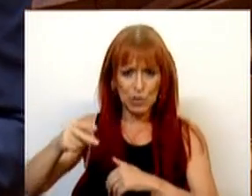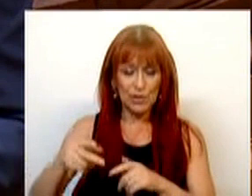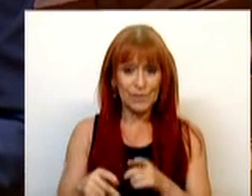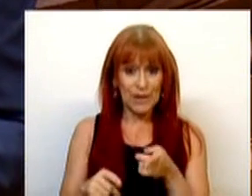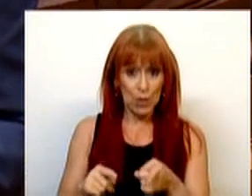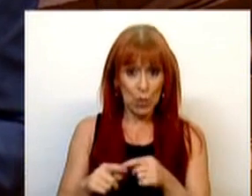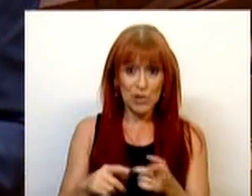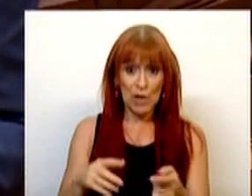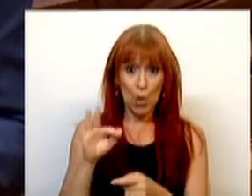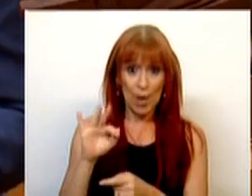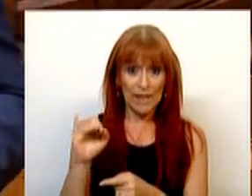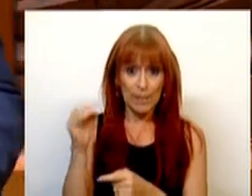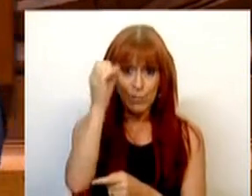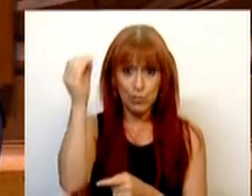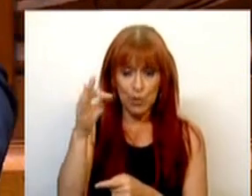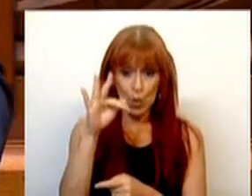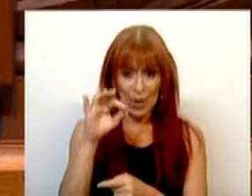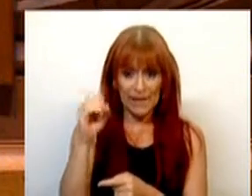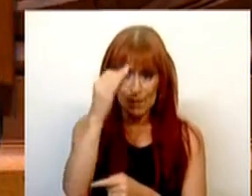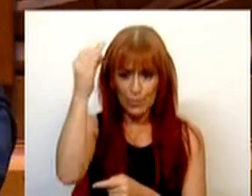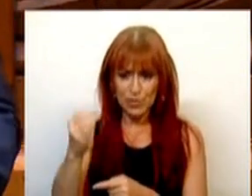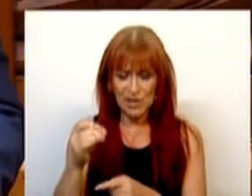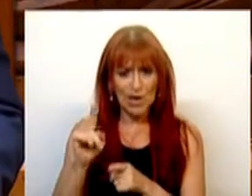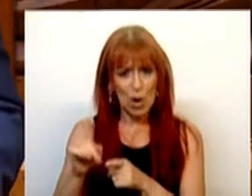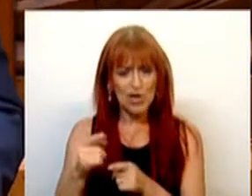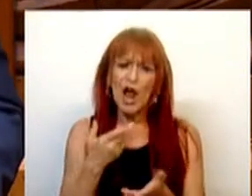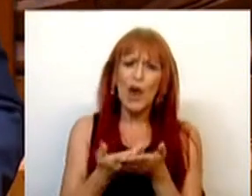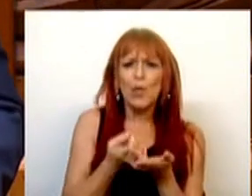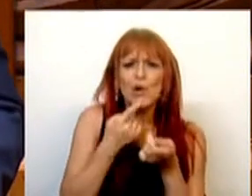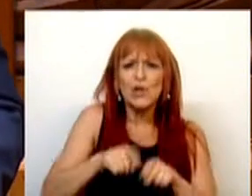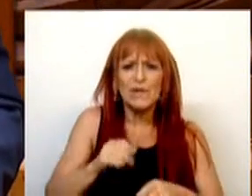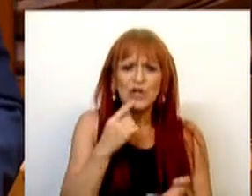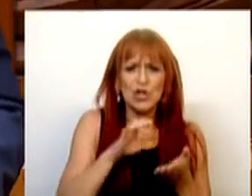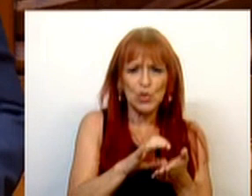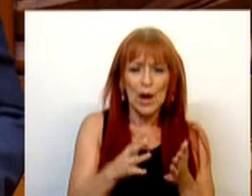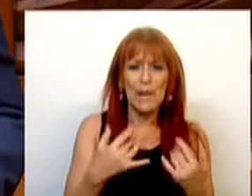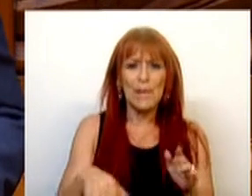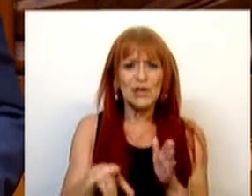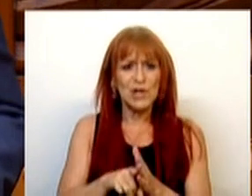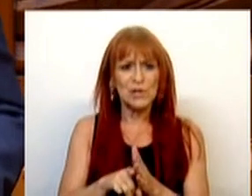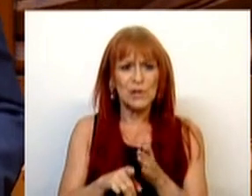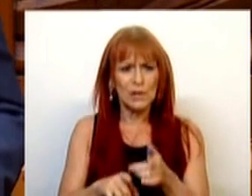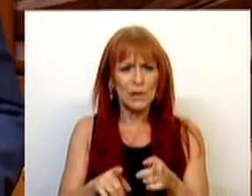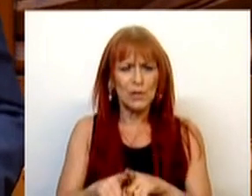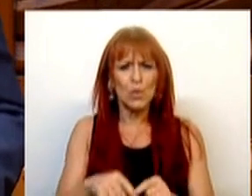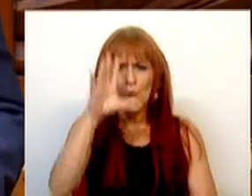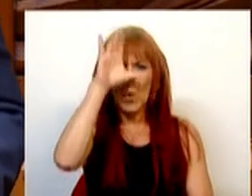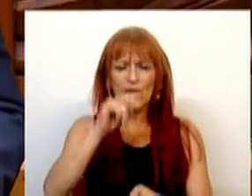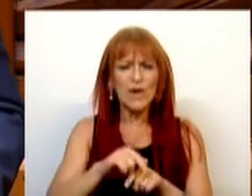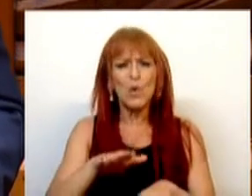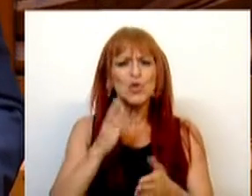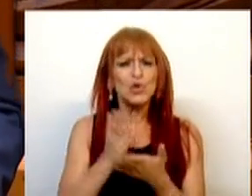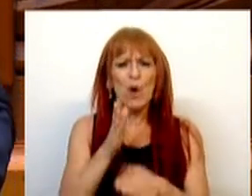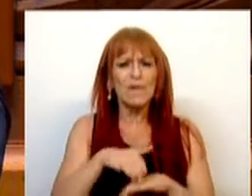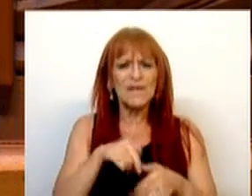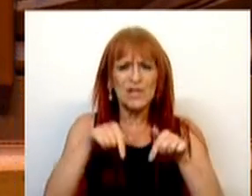40% das quais são renegociações de créditos. Mas tendo legislado prontamente, o Governo não ficou